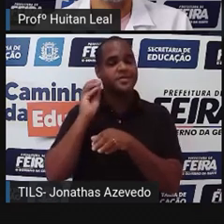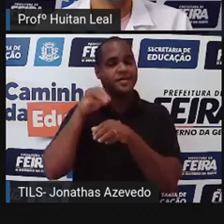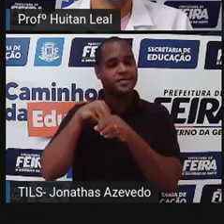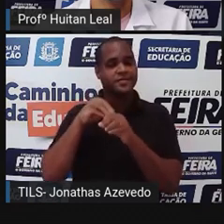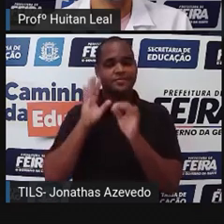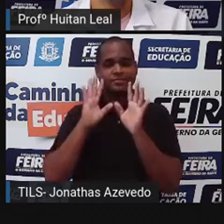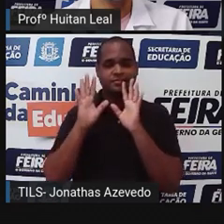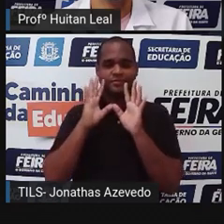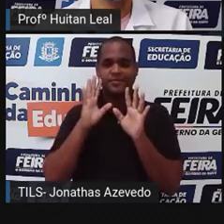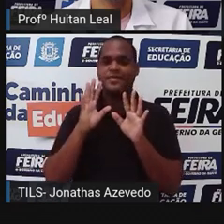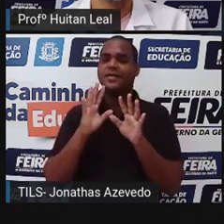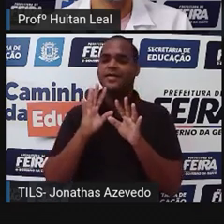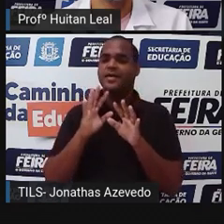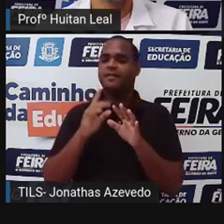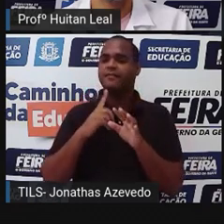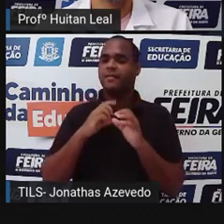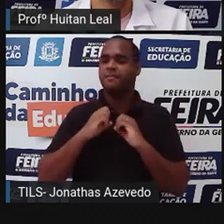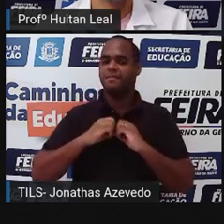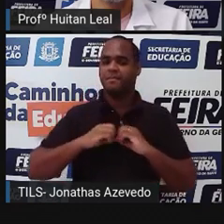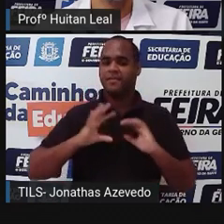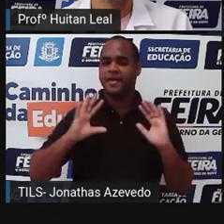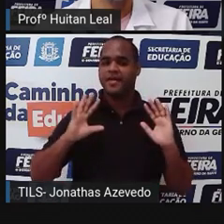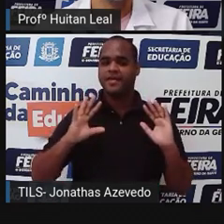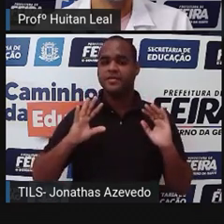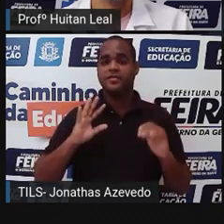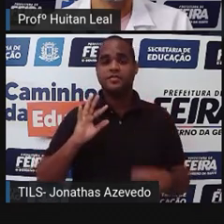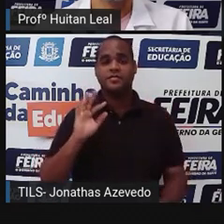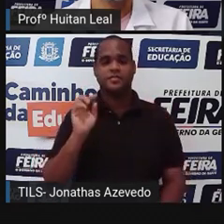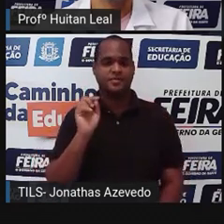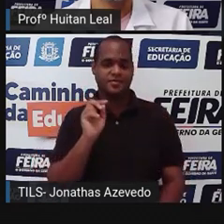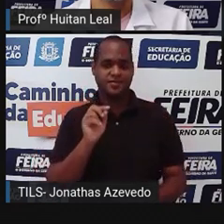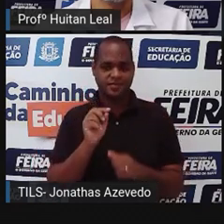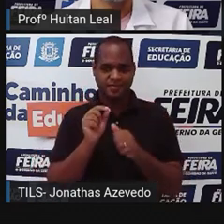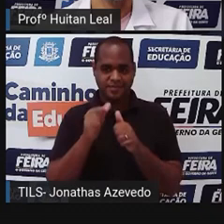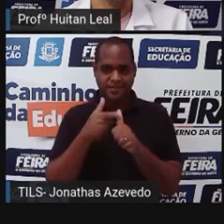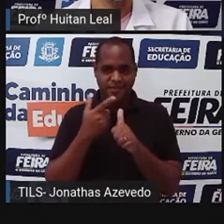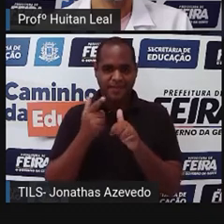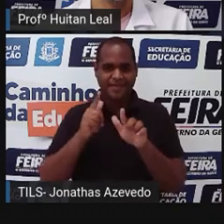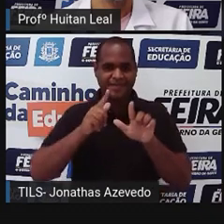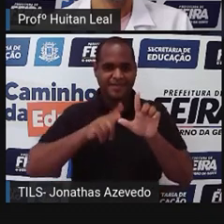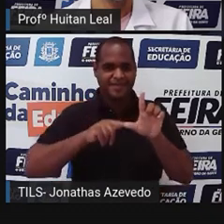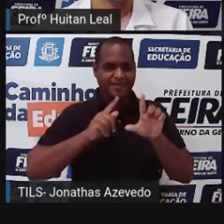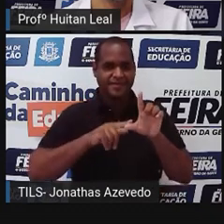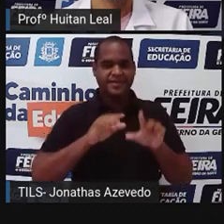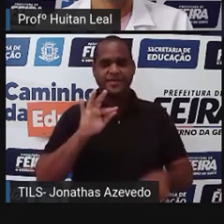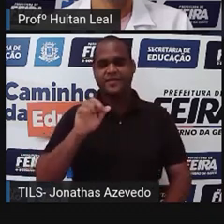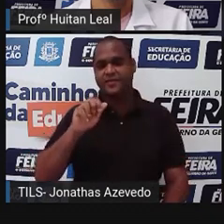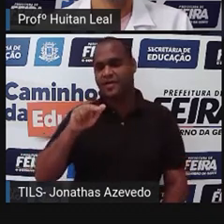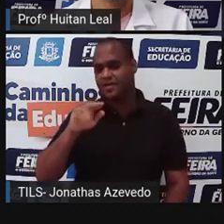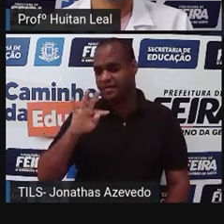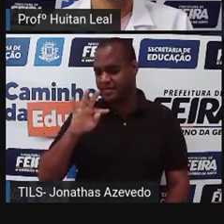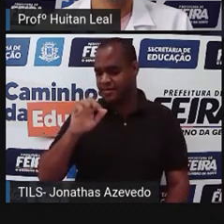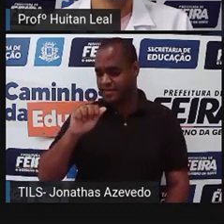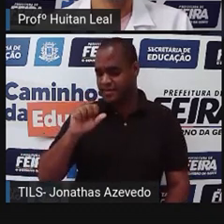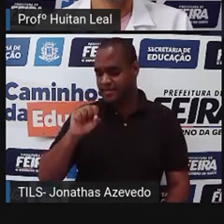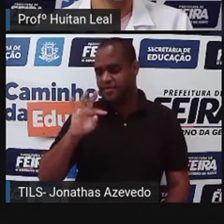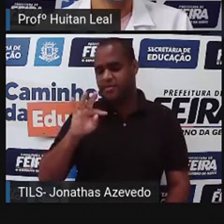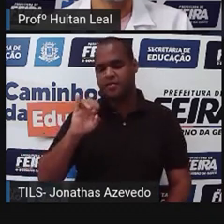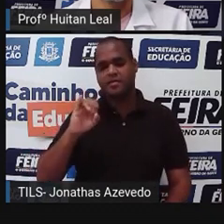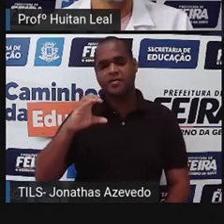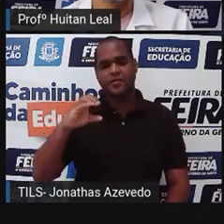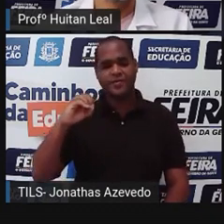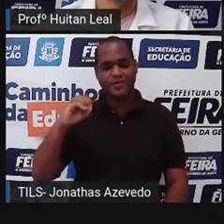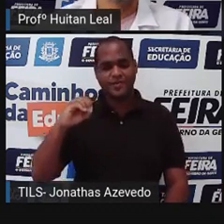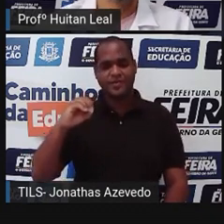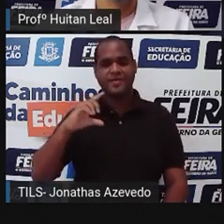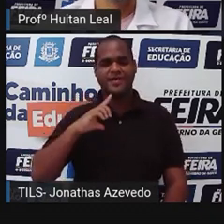fantástico, vejam que as letras iniciais da palavra fantástico lembra fantasia mesmo, até a